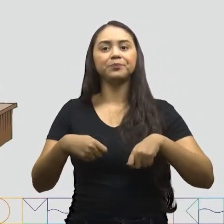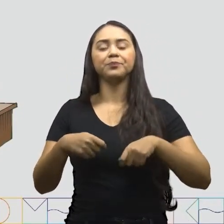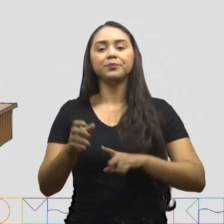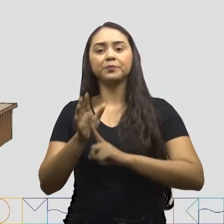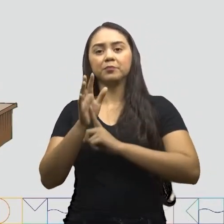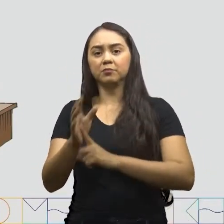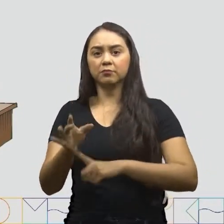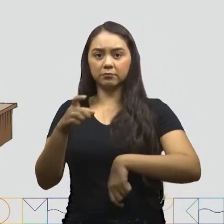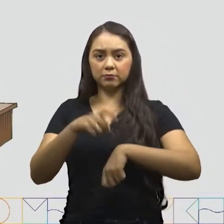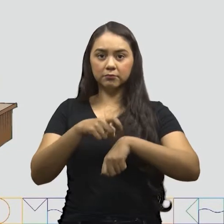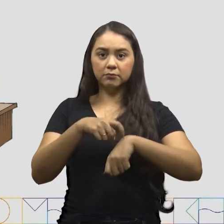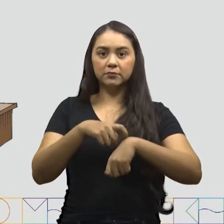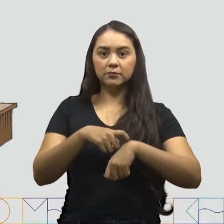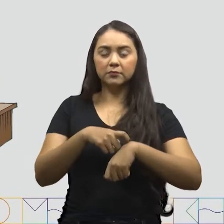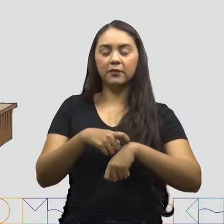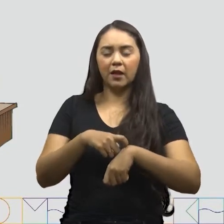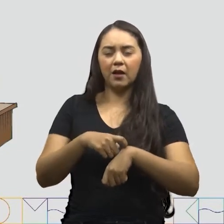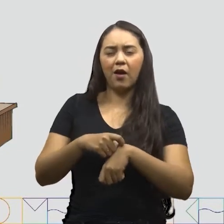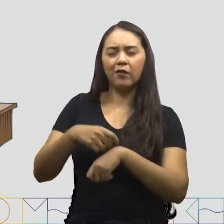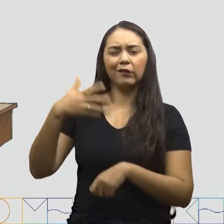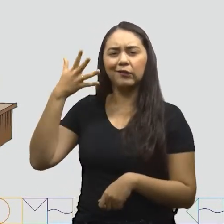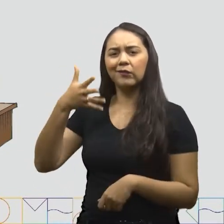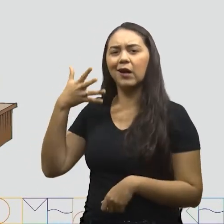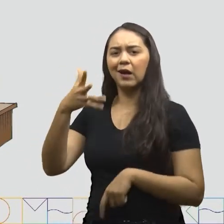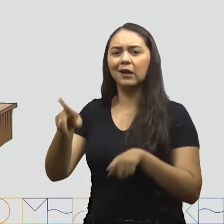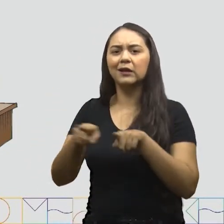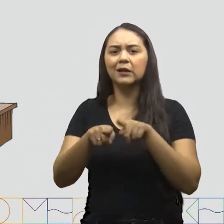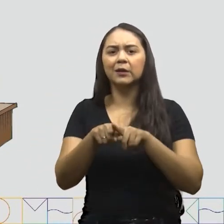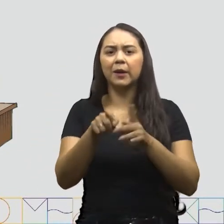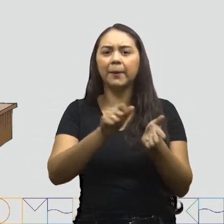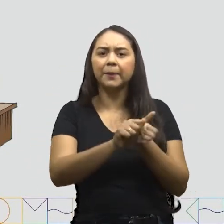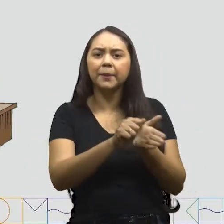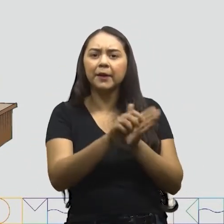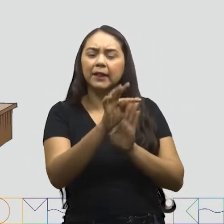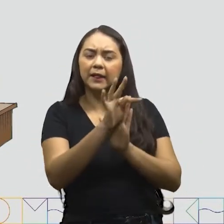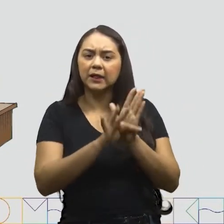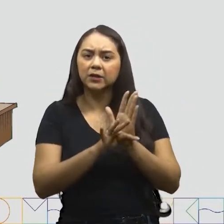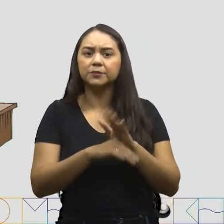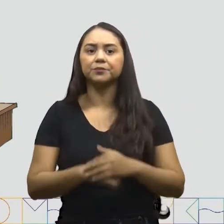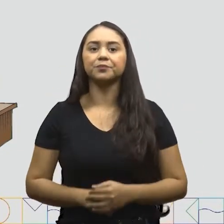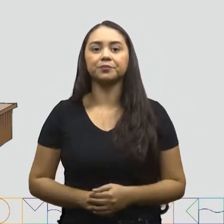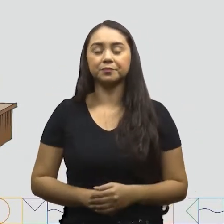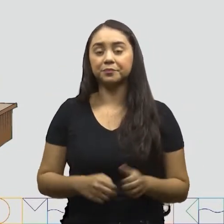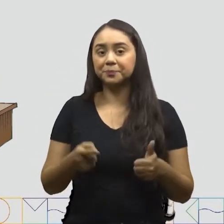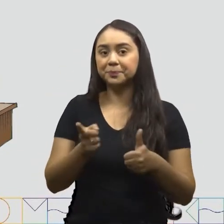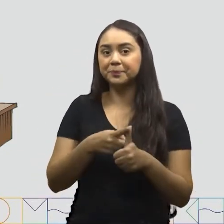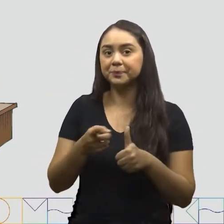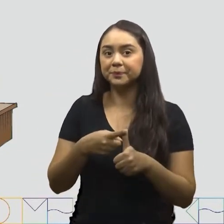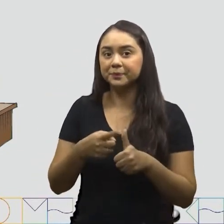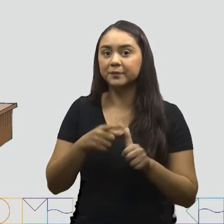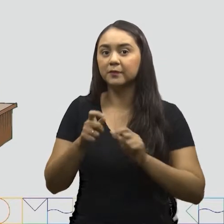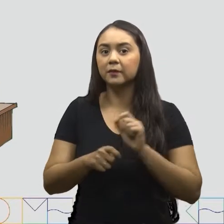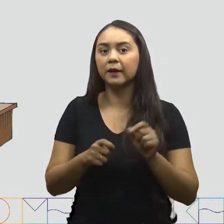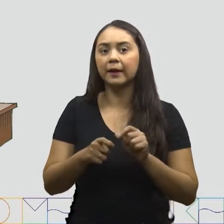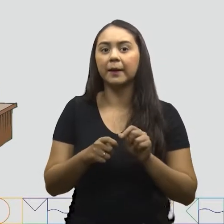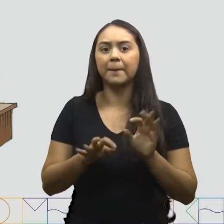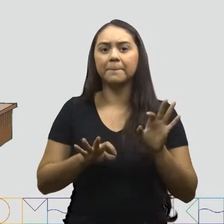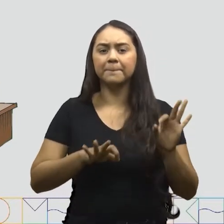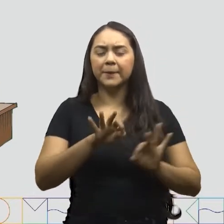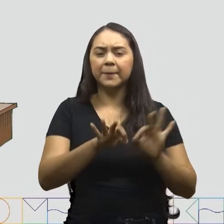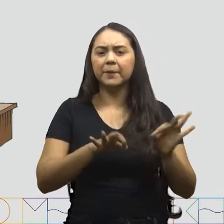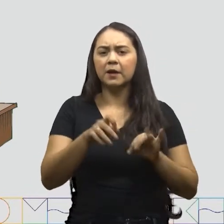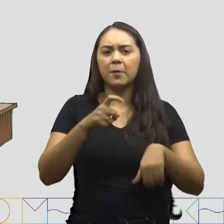e escuta de textos orais Primeiro passo Preparar a fala Evitar o uso de